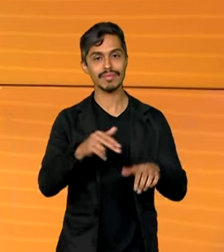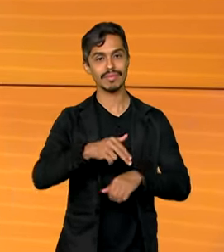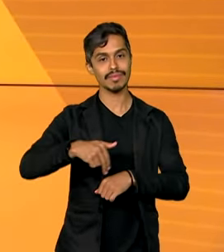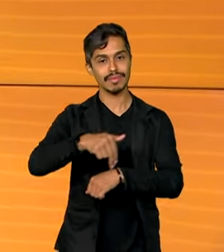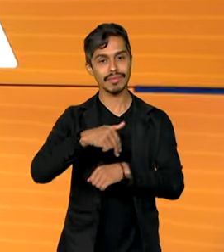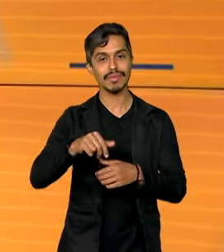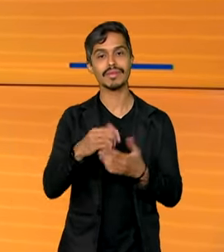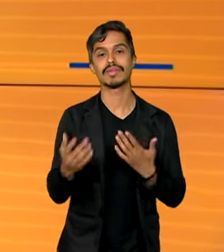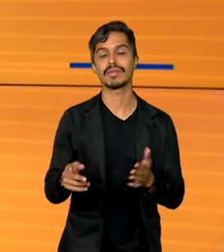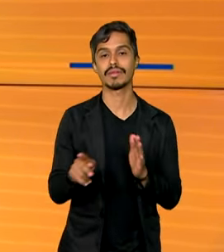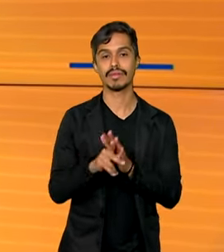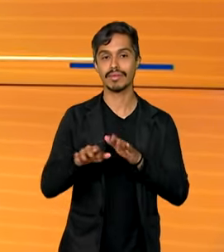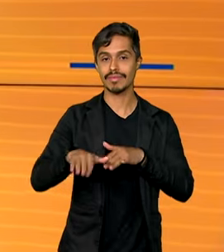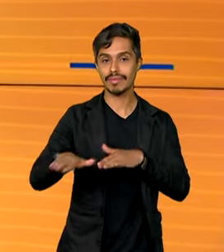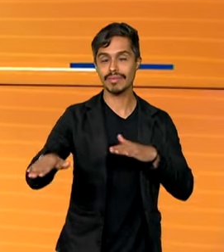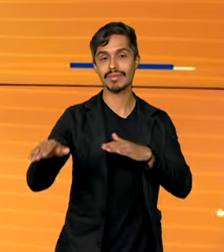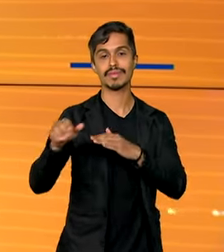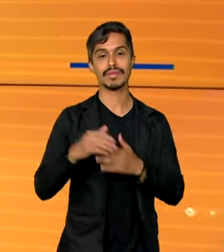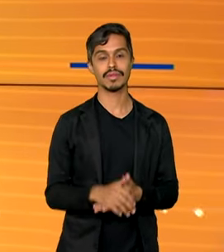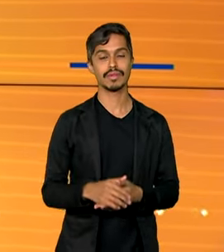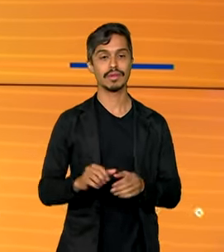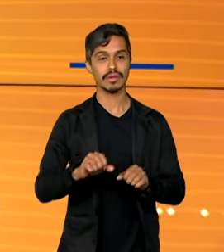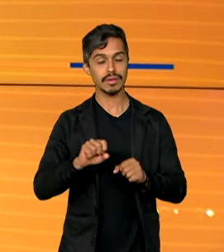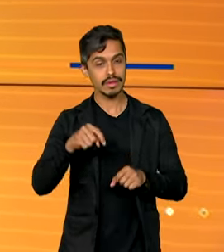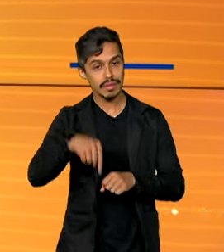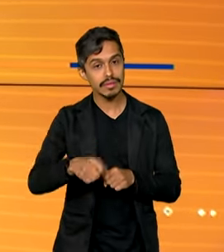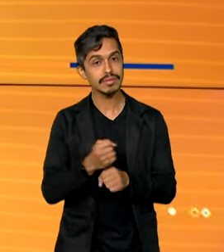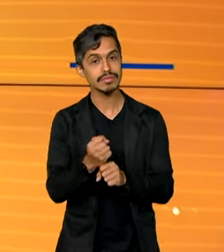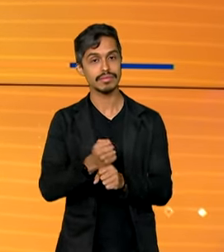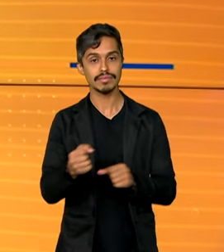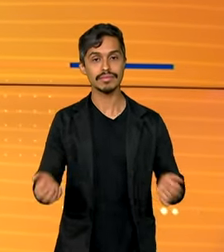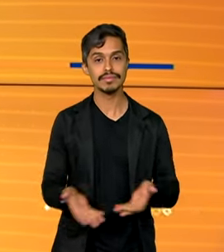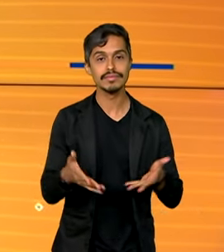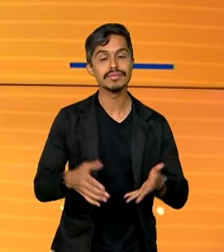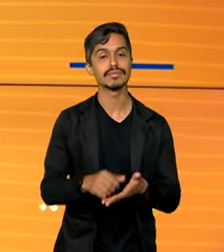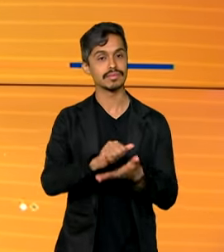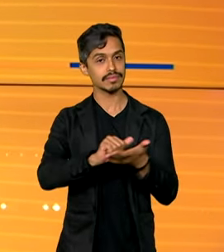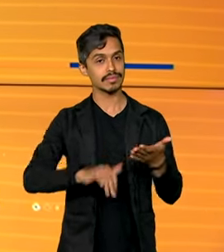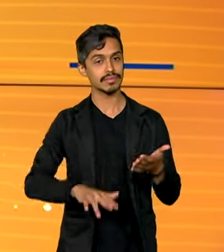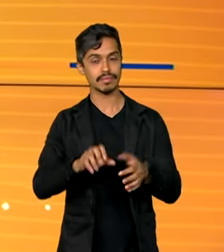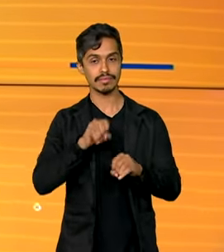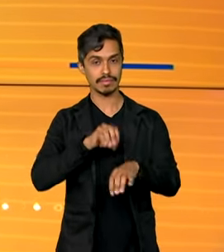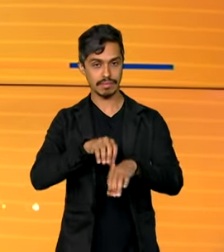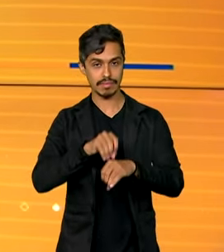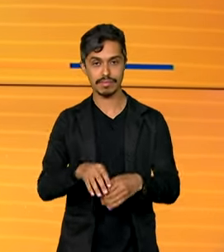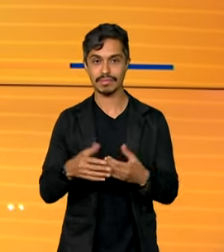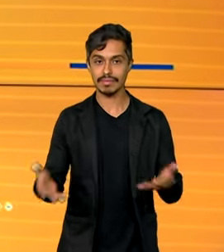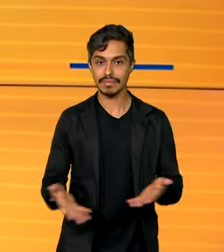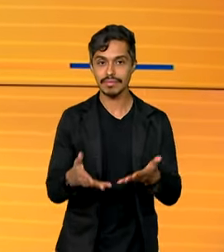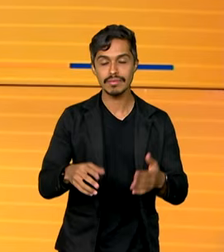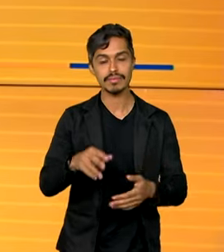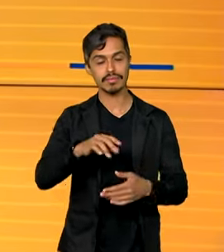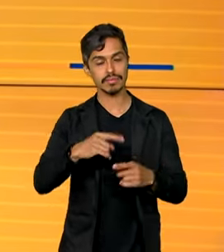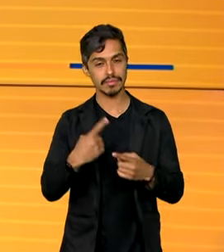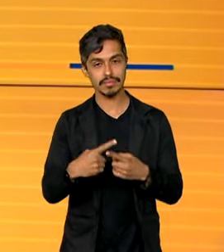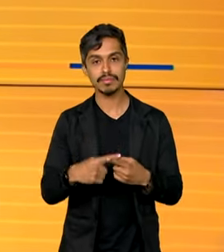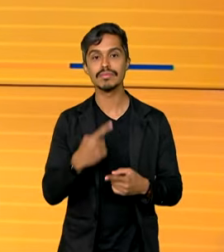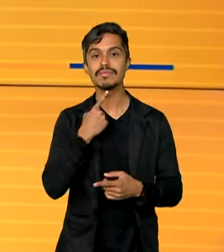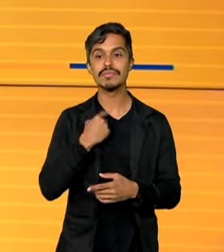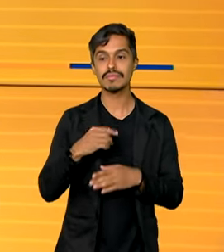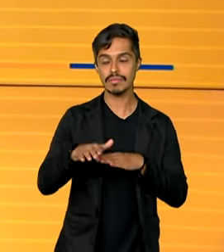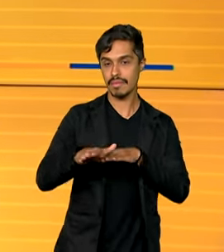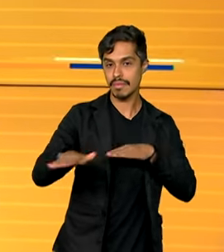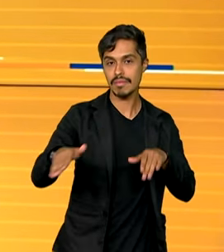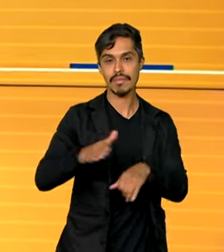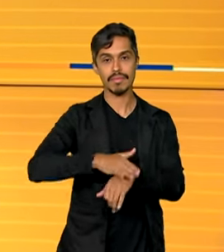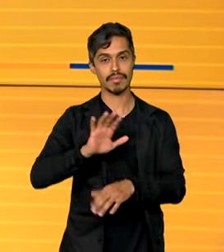deste ano. São atividades educativas e de reforço na fiscalização. Tudo para promover um trânsito mais seguro